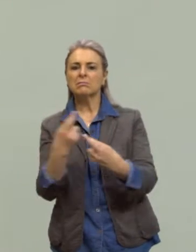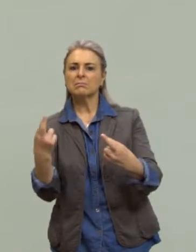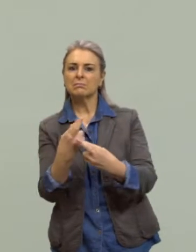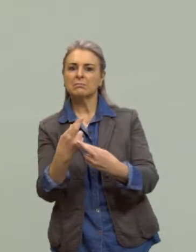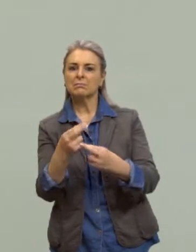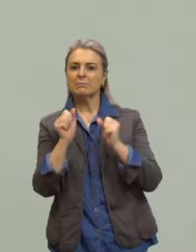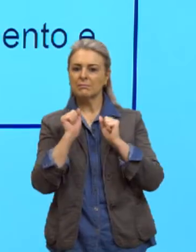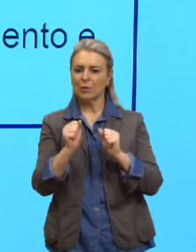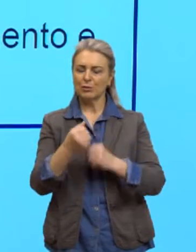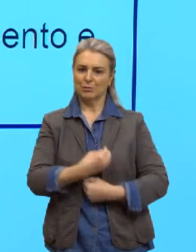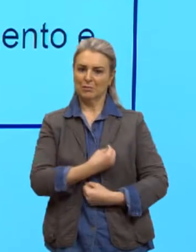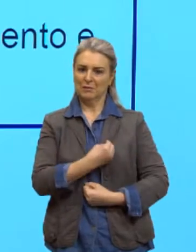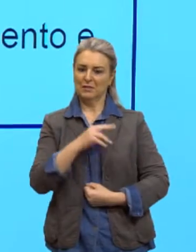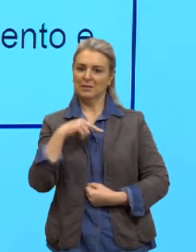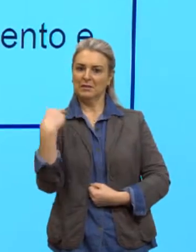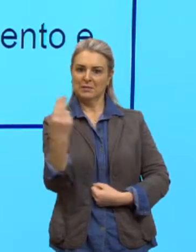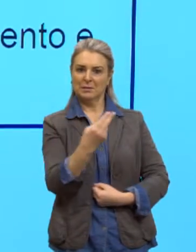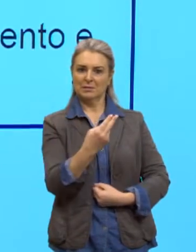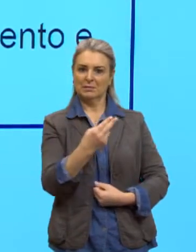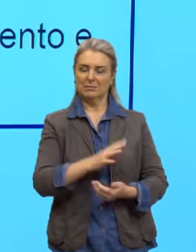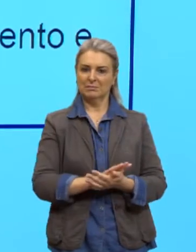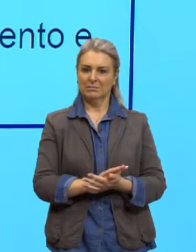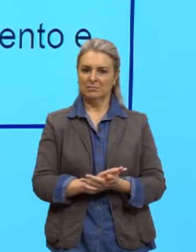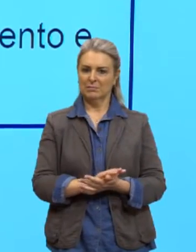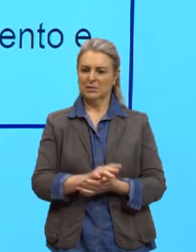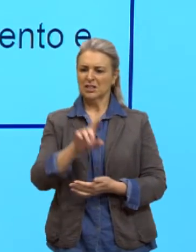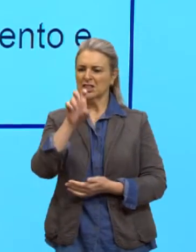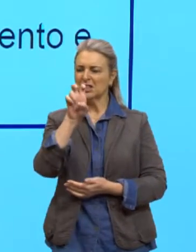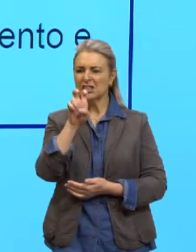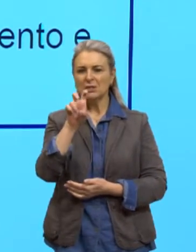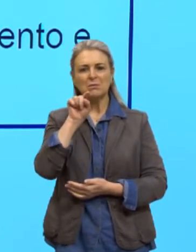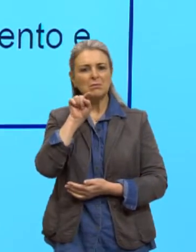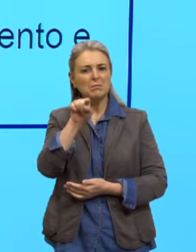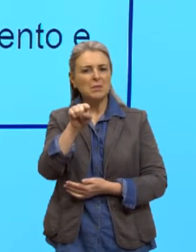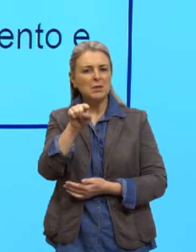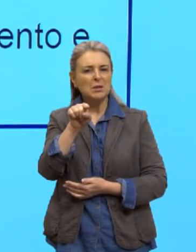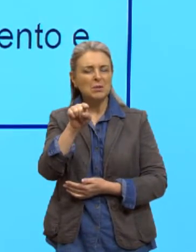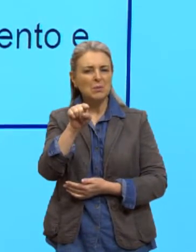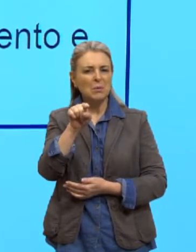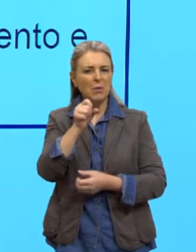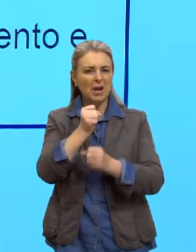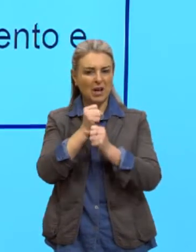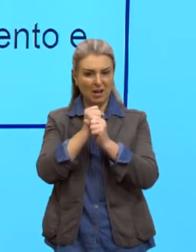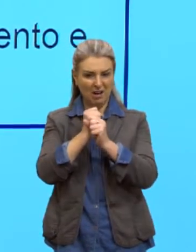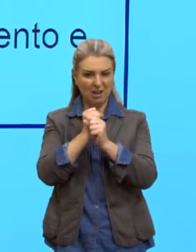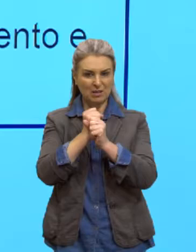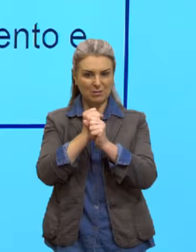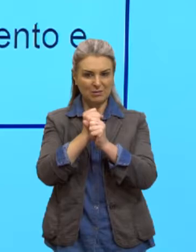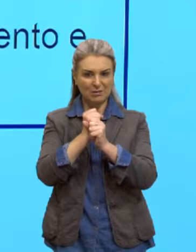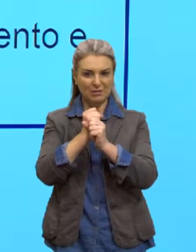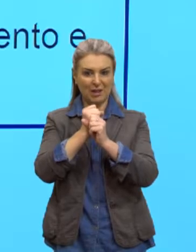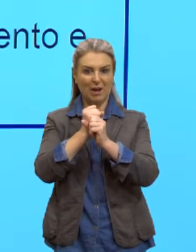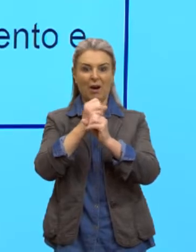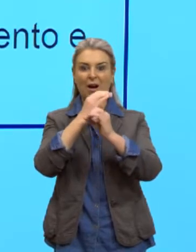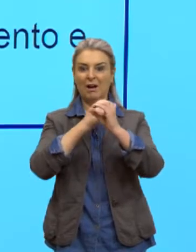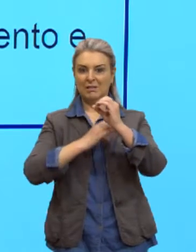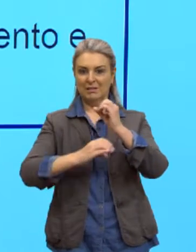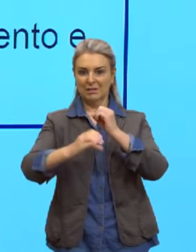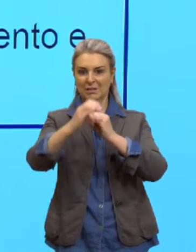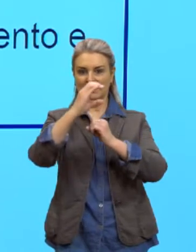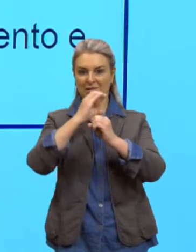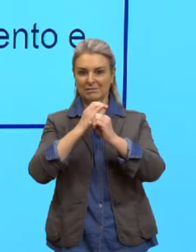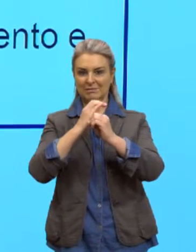com a nossa vida? Lá de 5 mil anos antes de Cristo ainda, o que a gente consegue relacionar? Que esses